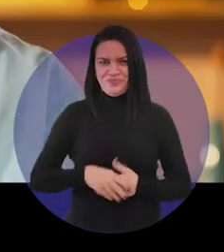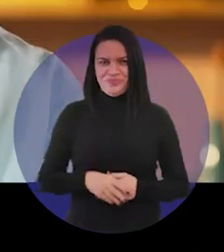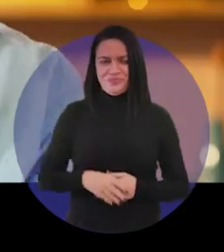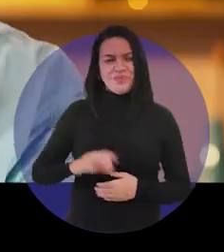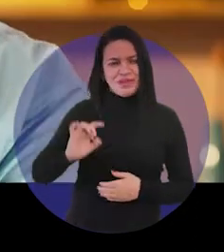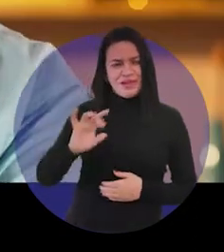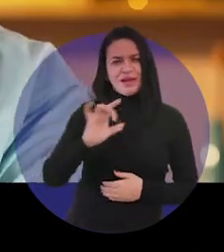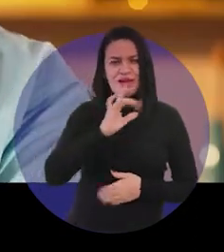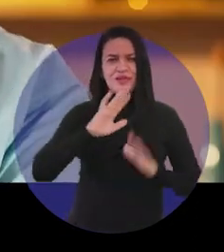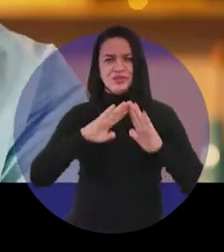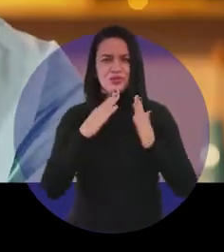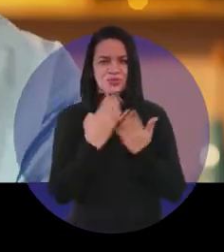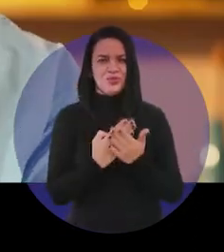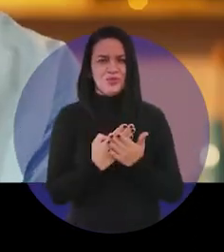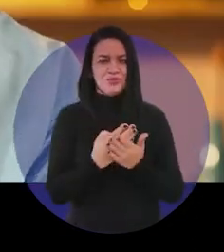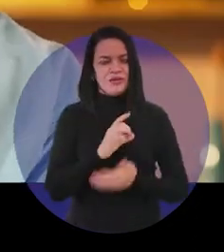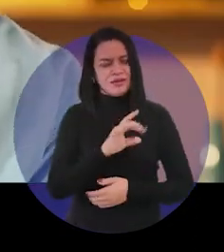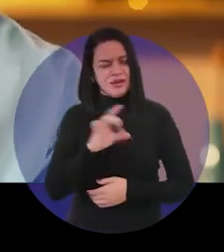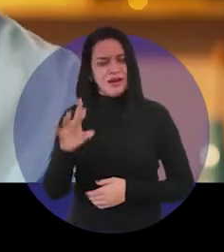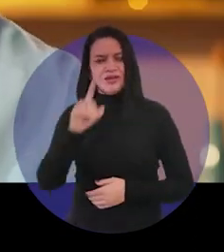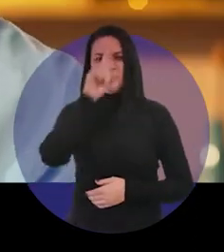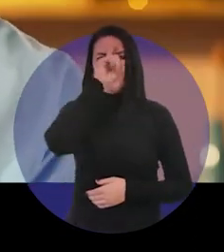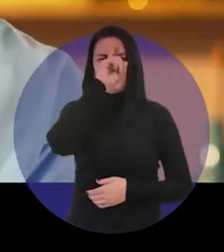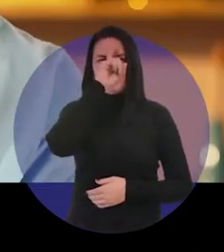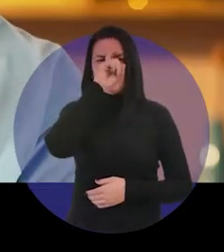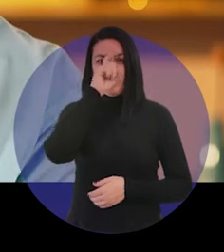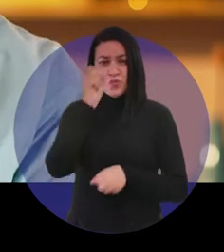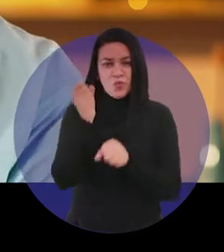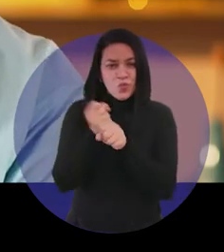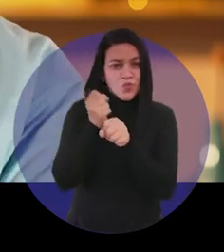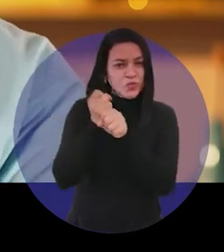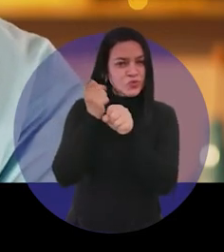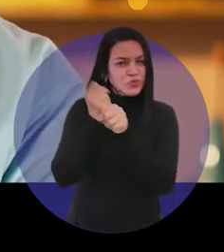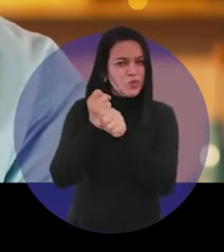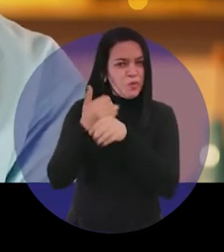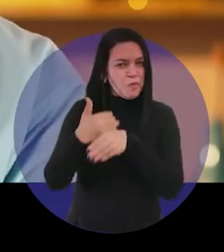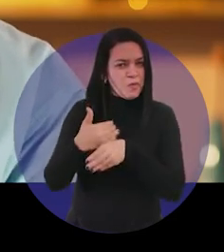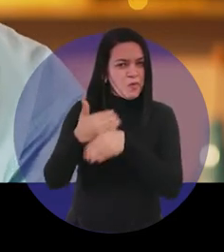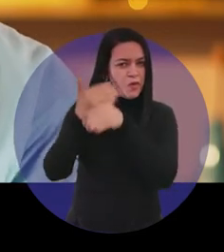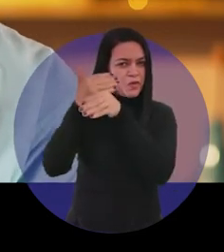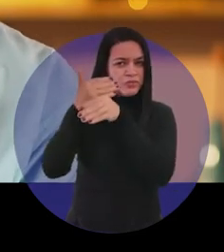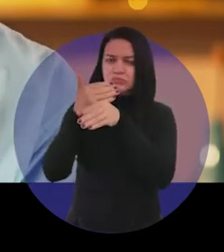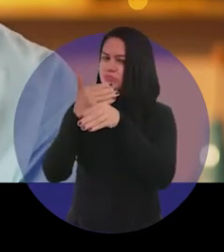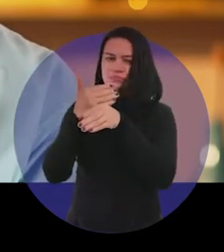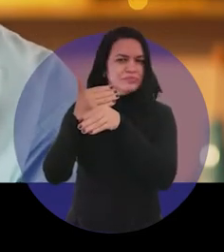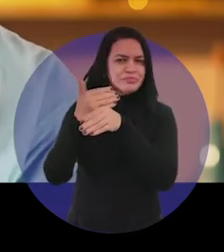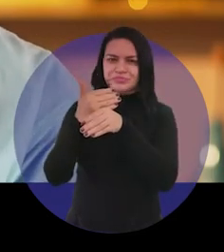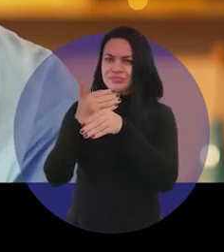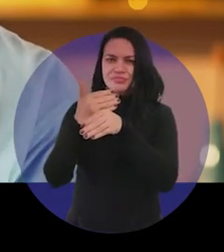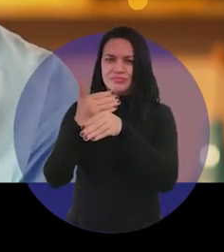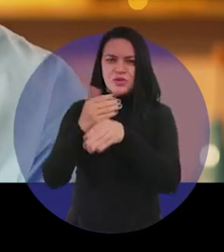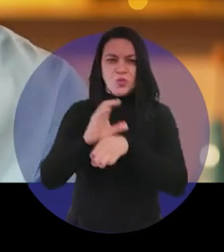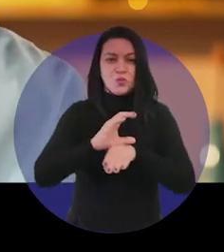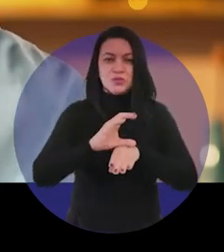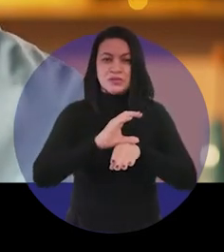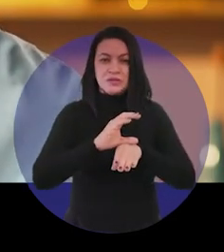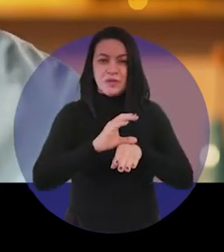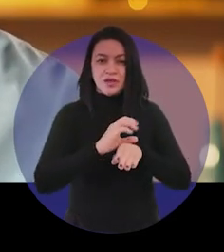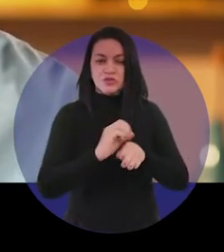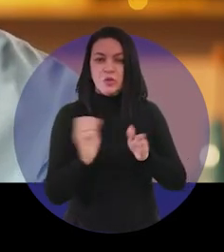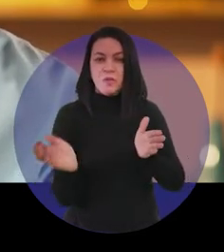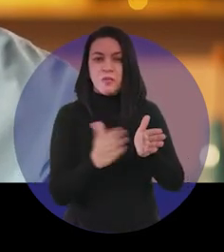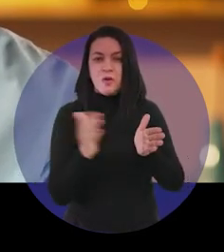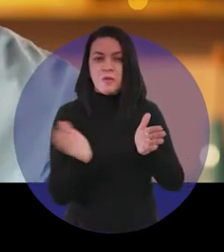Cada escola, cada hospital, não foi construída com tijolo, não foi construída com